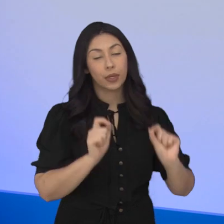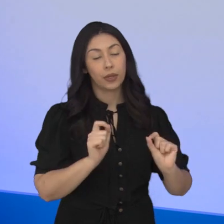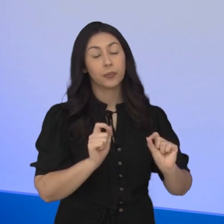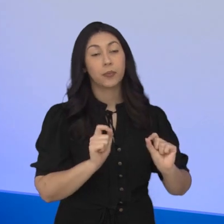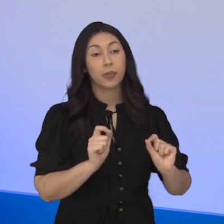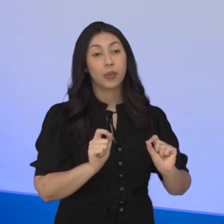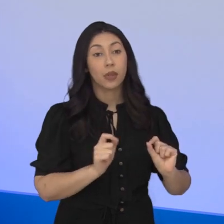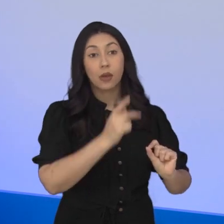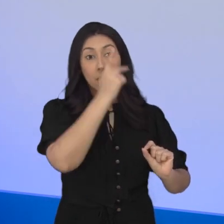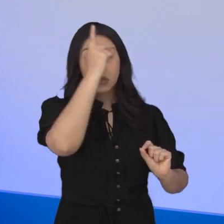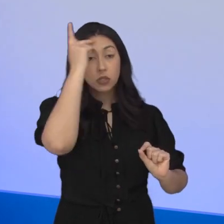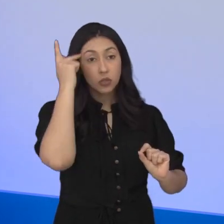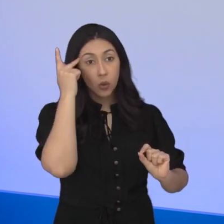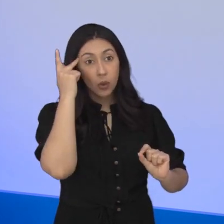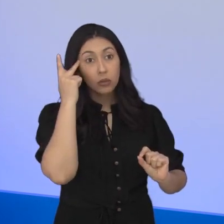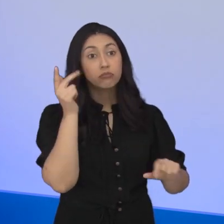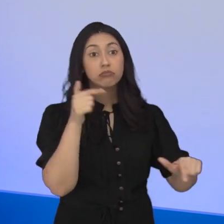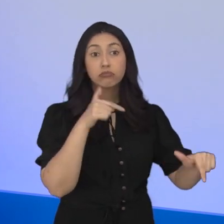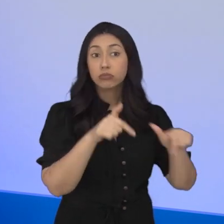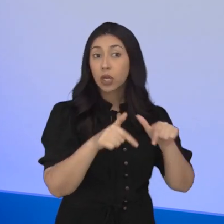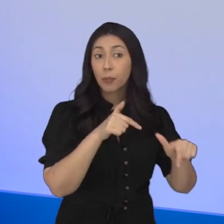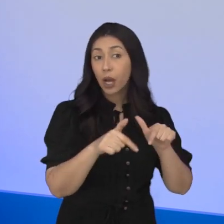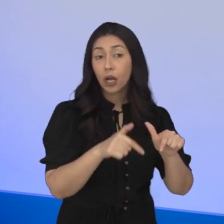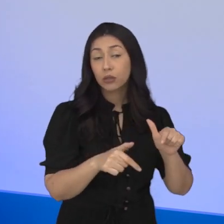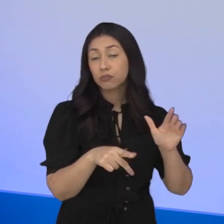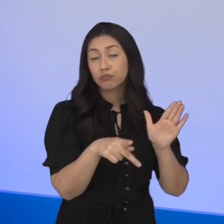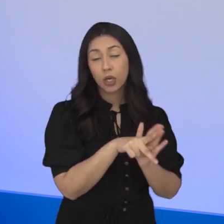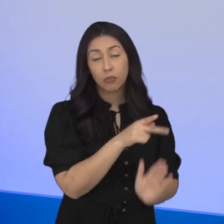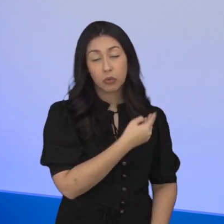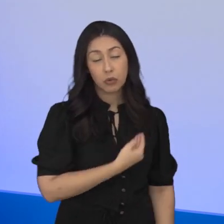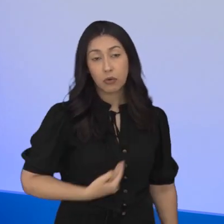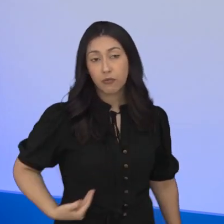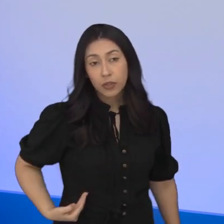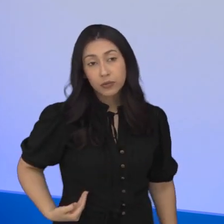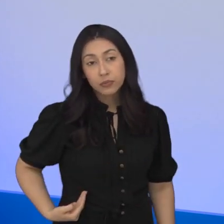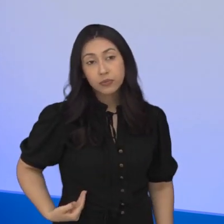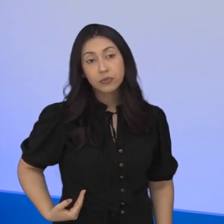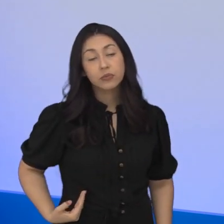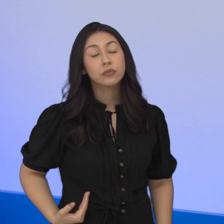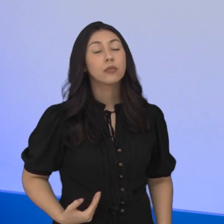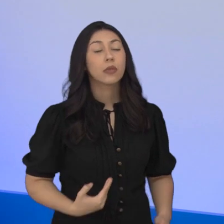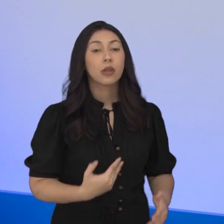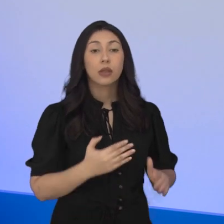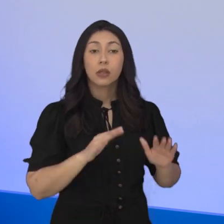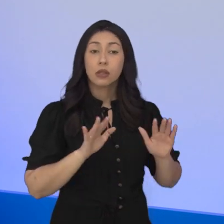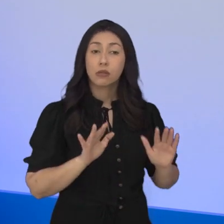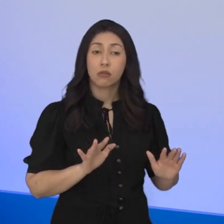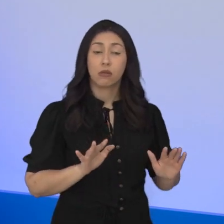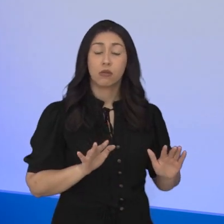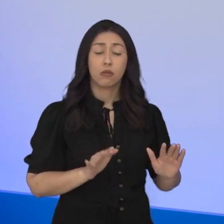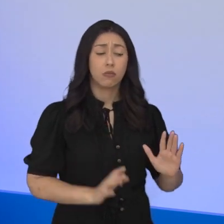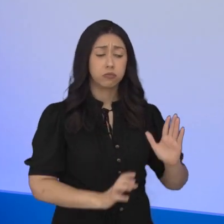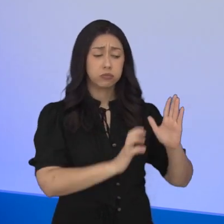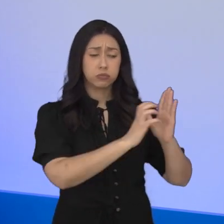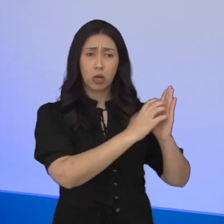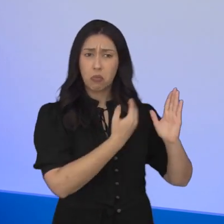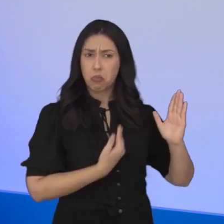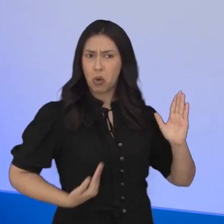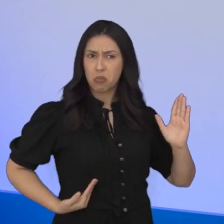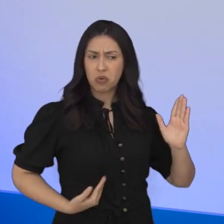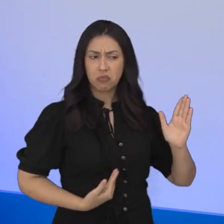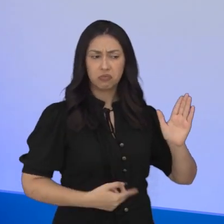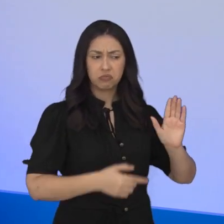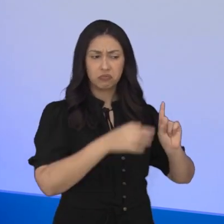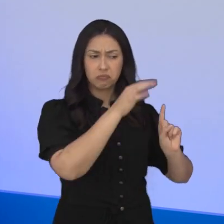cargo, emprego ou função pública. Eu costumo dizer que o servidor público, ele é uma das figuras mais destacadas na sociedade,